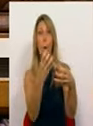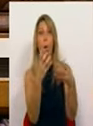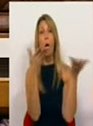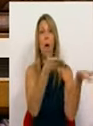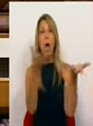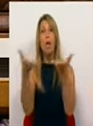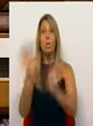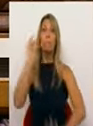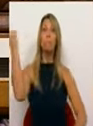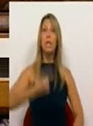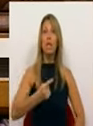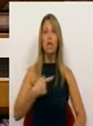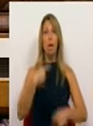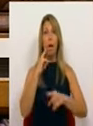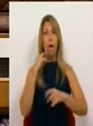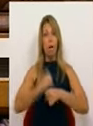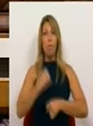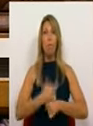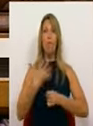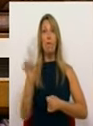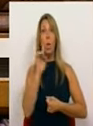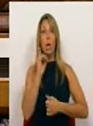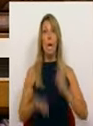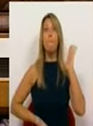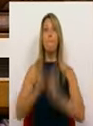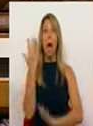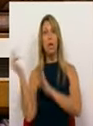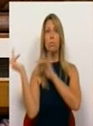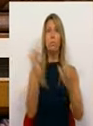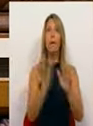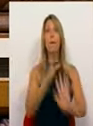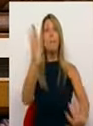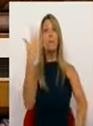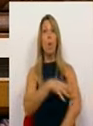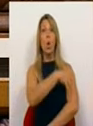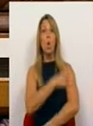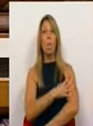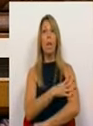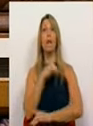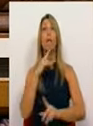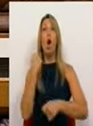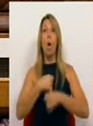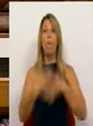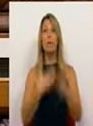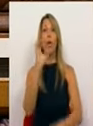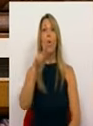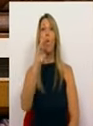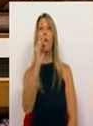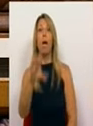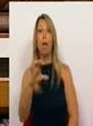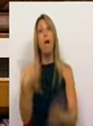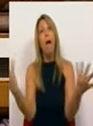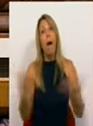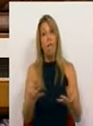a presença dos operacionais mais qualificados, designadamente do Comandante Operacional CONAC, e acrescenta-se, a